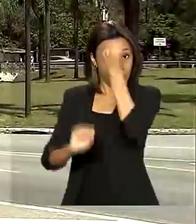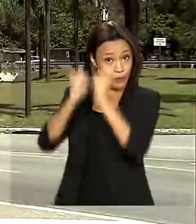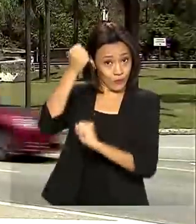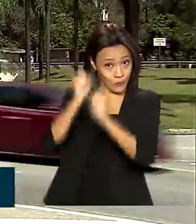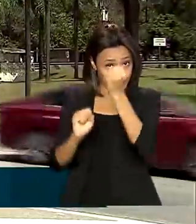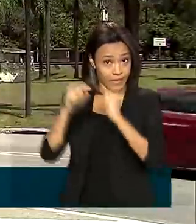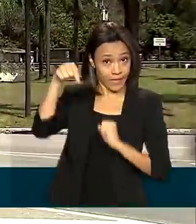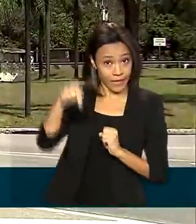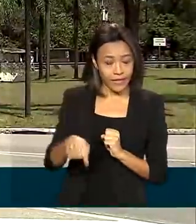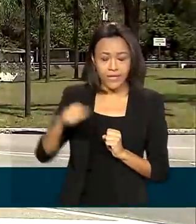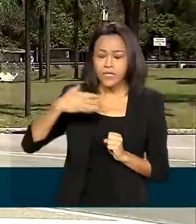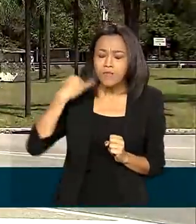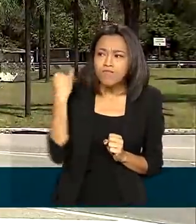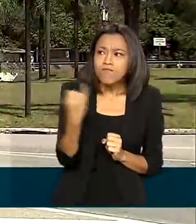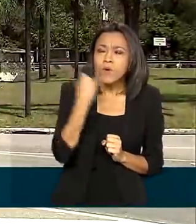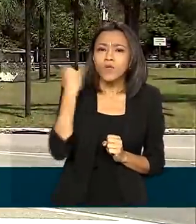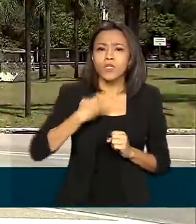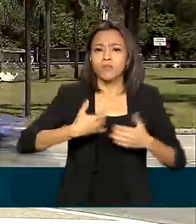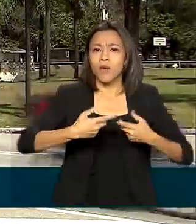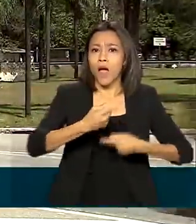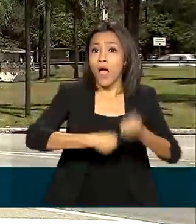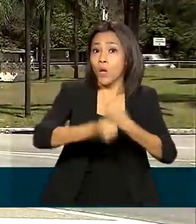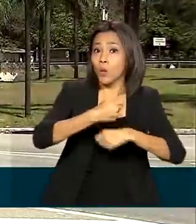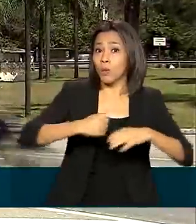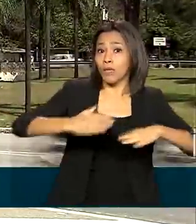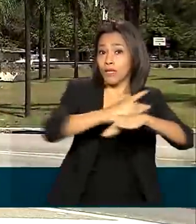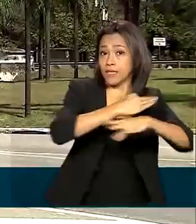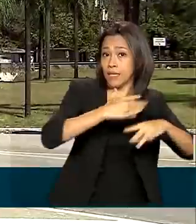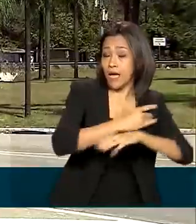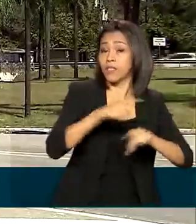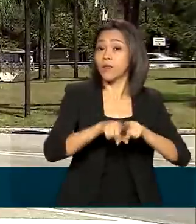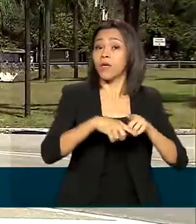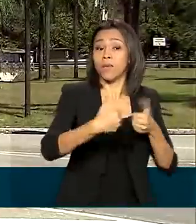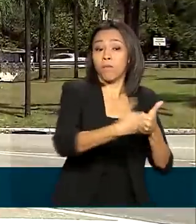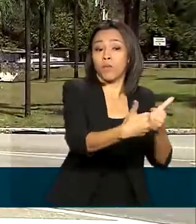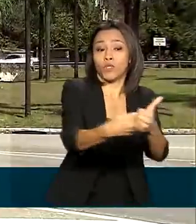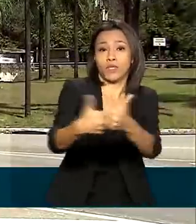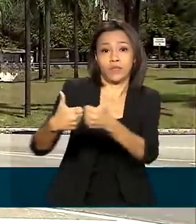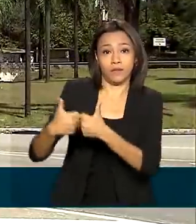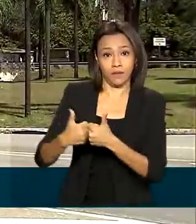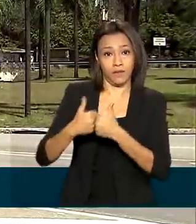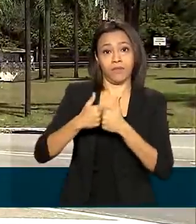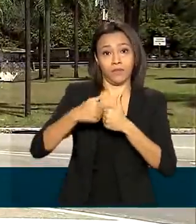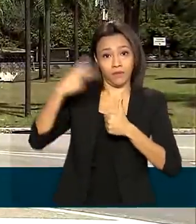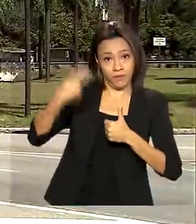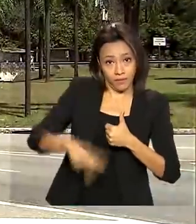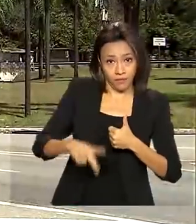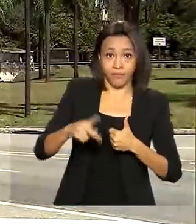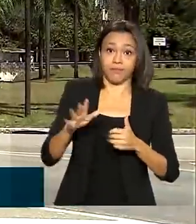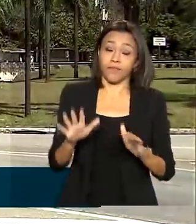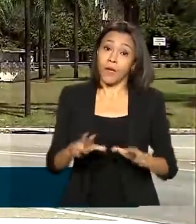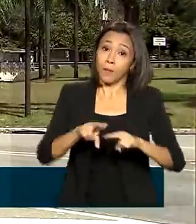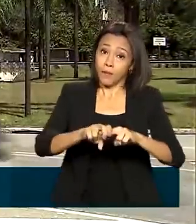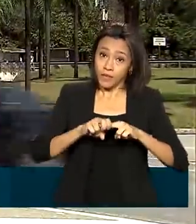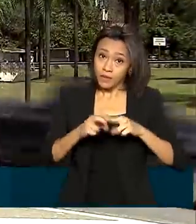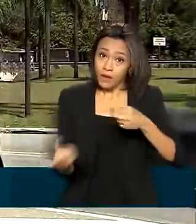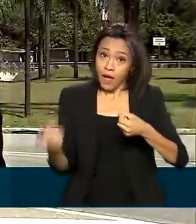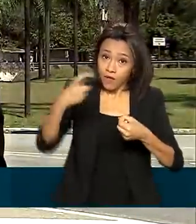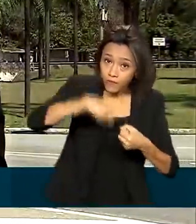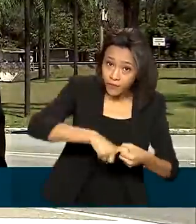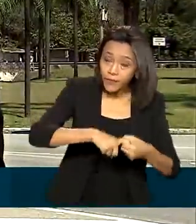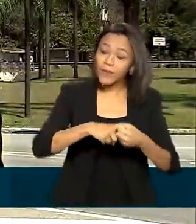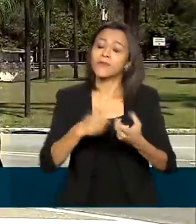fundamental para a economia da cidade e também para os outros municípios do Vale do Aço Mineiro. Por isso, a retomada da produção